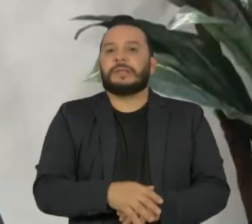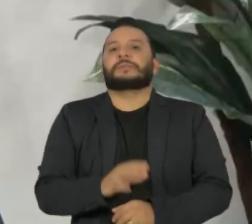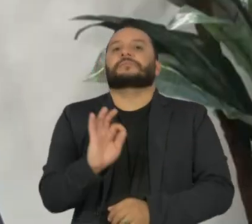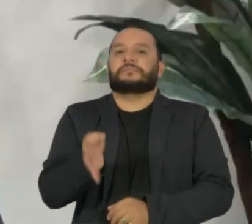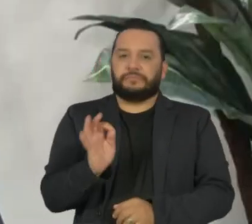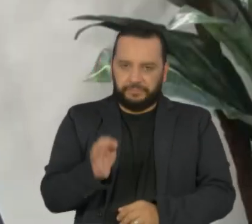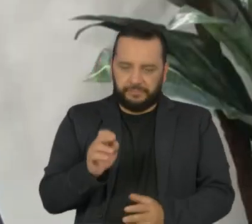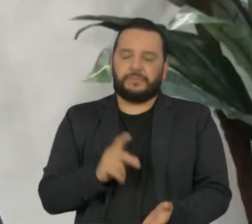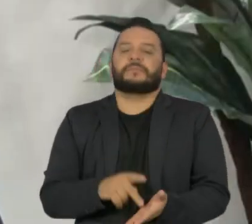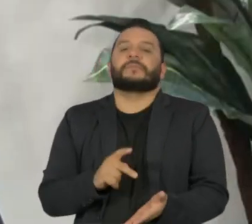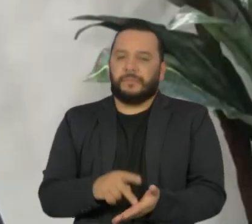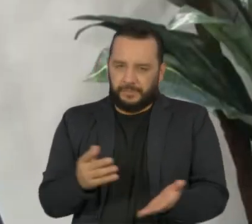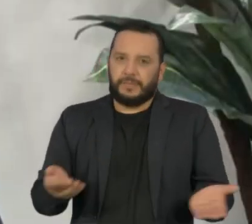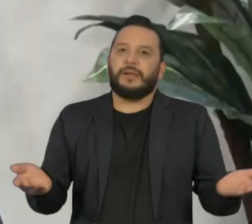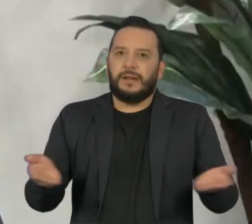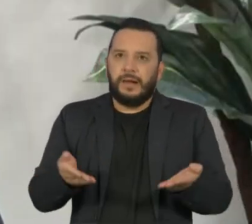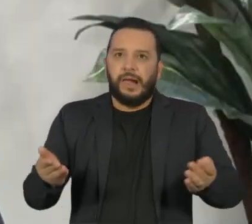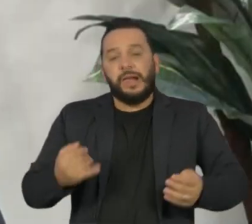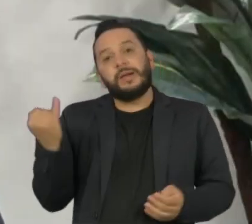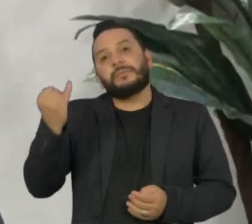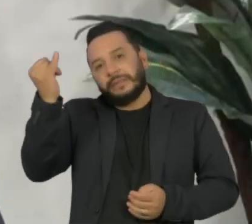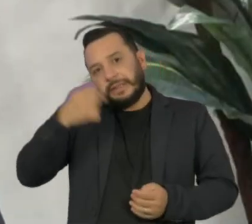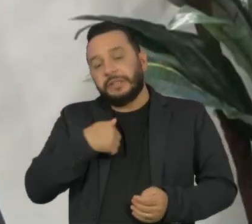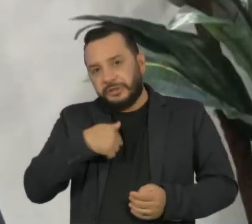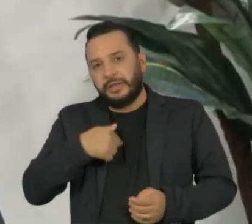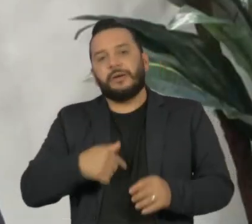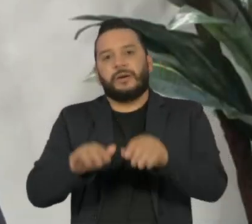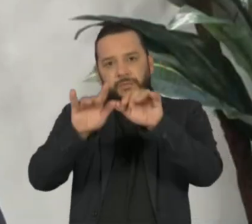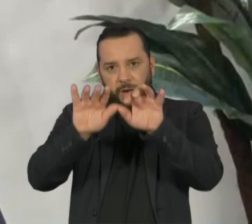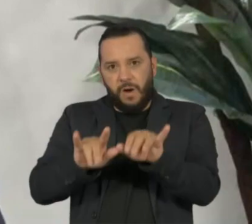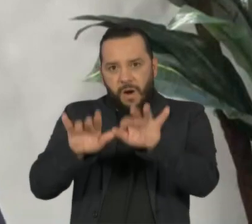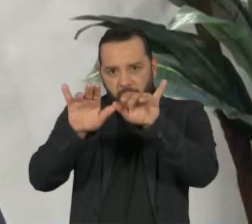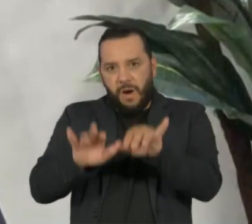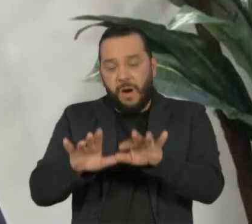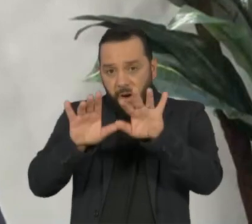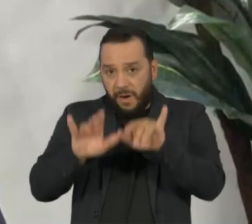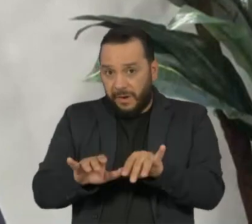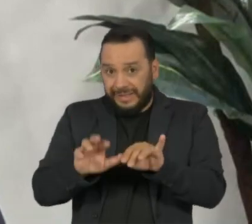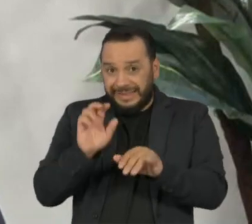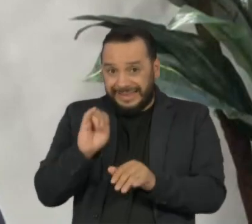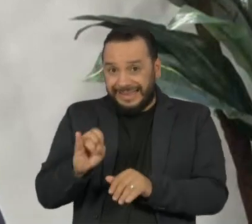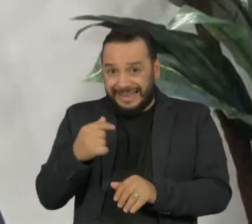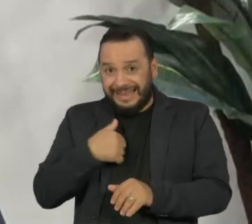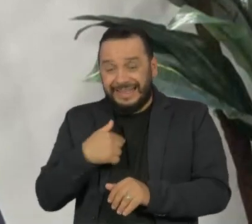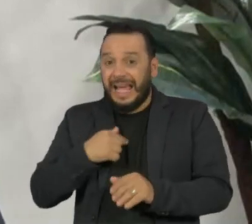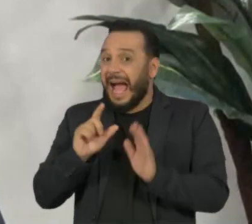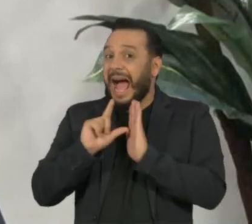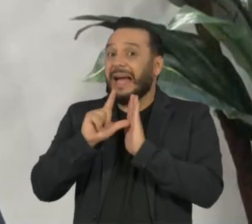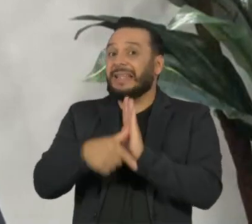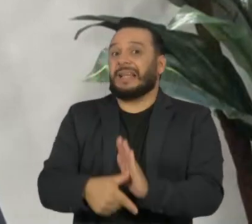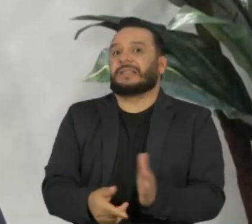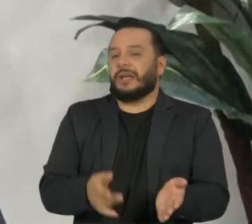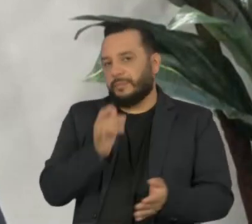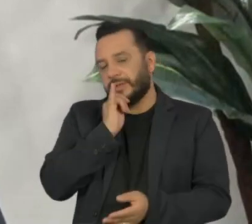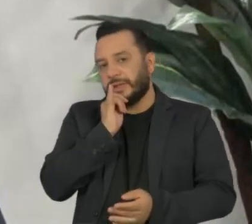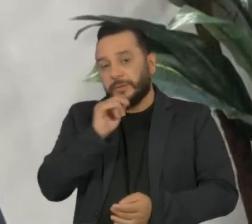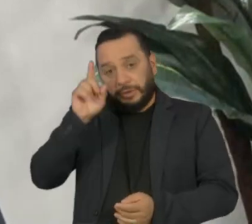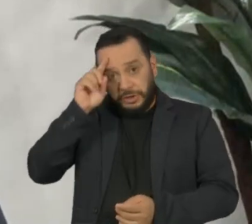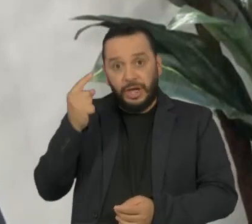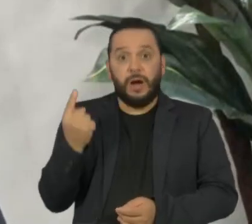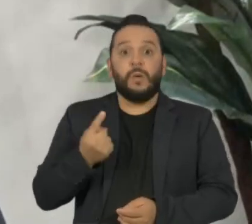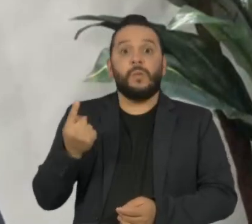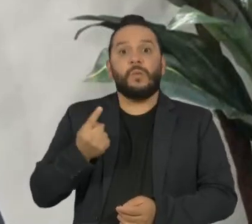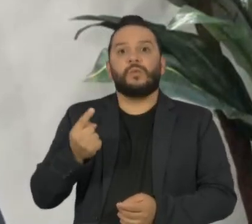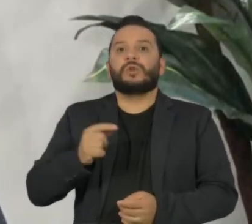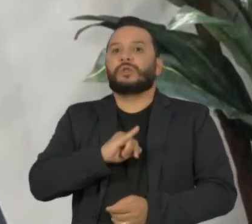Exatamente. Nesse momento, importante é que eu faça essa declaração. Quando eu atraso essa entrega, então, a partir do dia 1º de